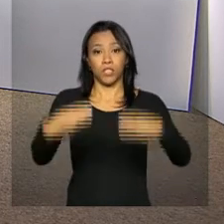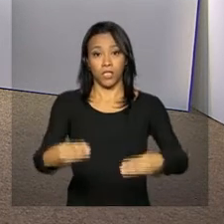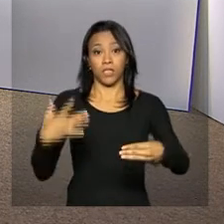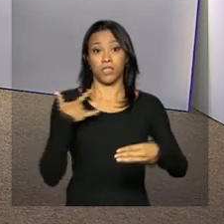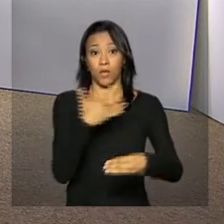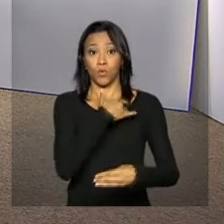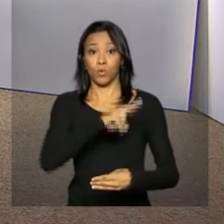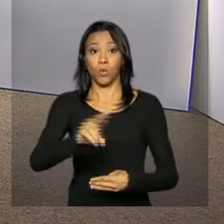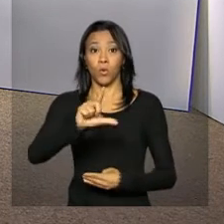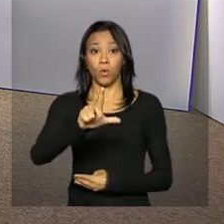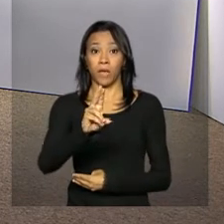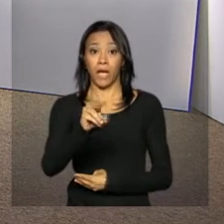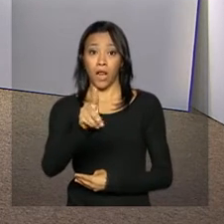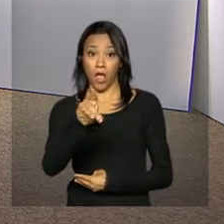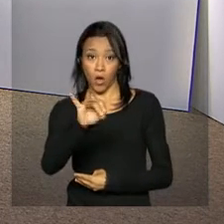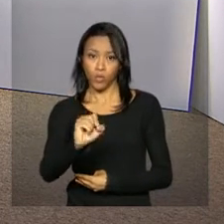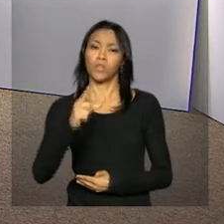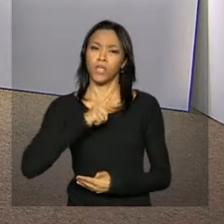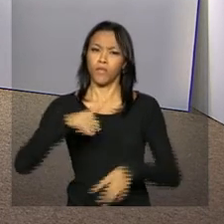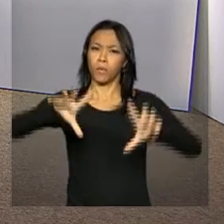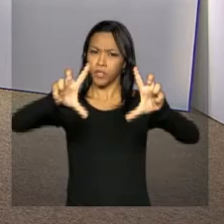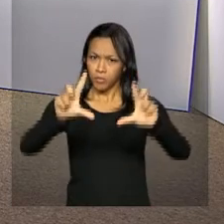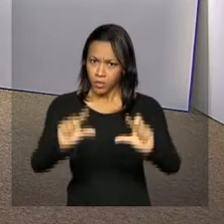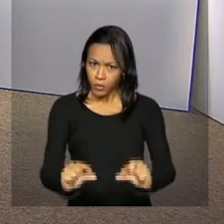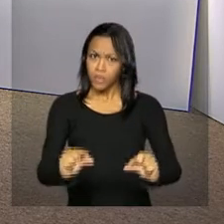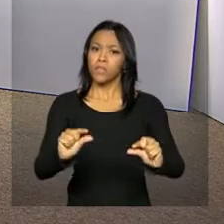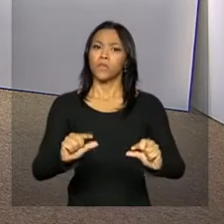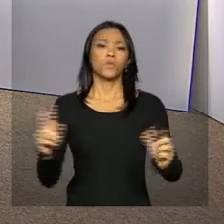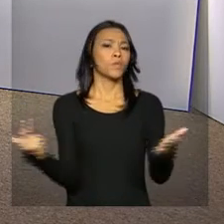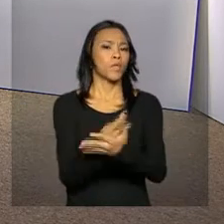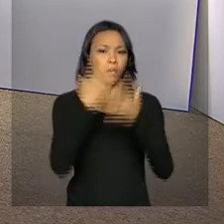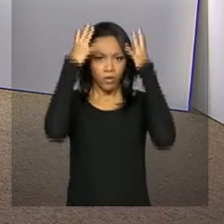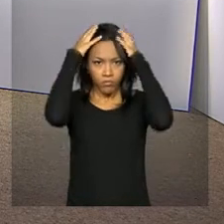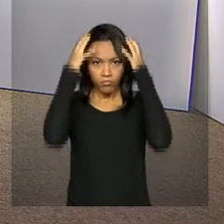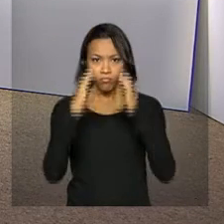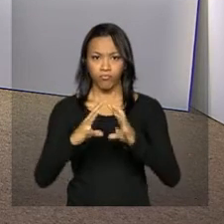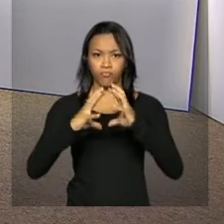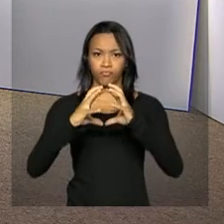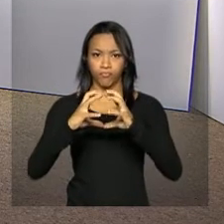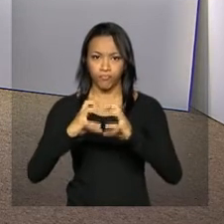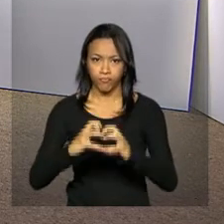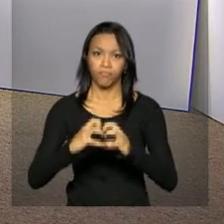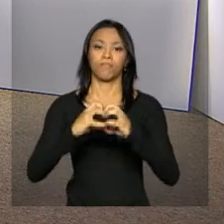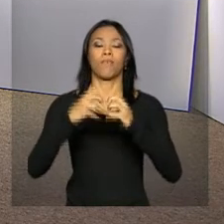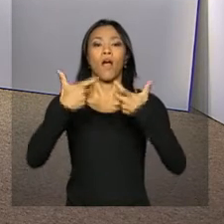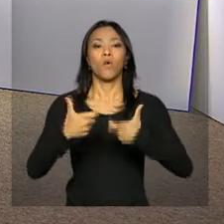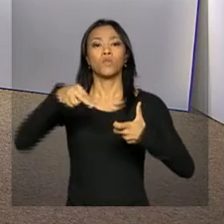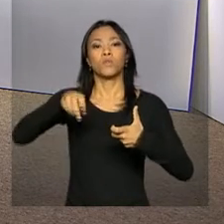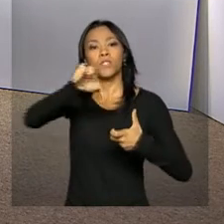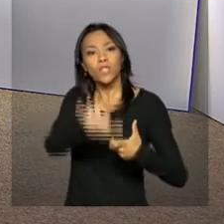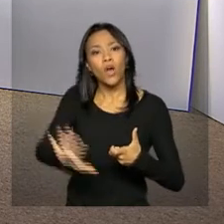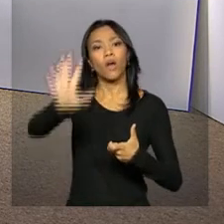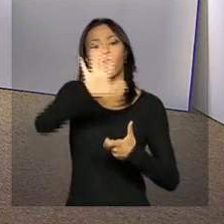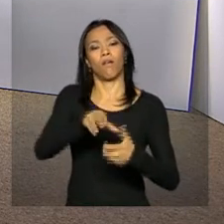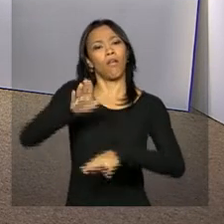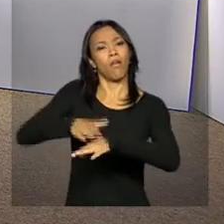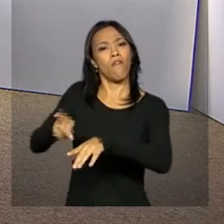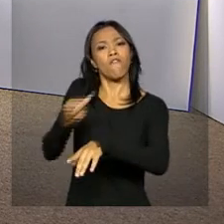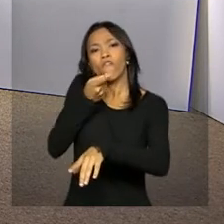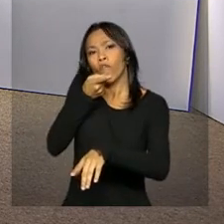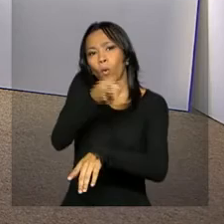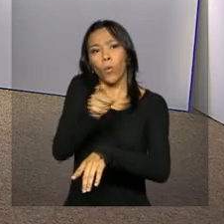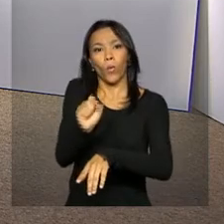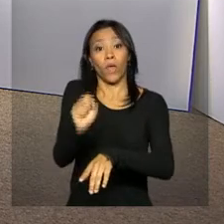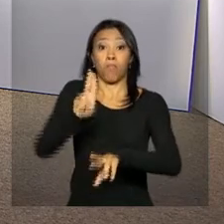Mairovich, informou que houve uma queda na incidência dos casos de microcefalia na região nordeste. Segundo ele, a queda se deve